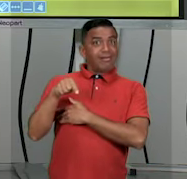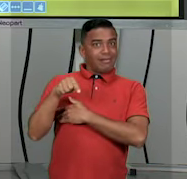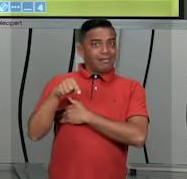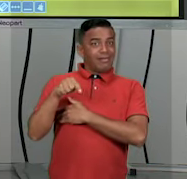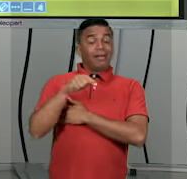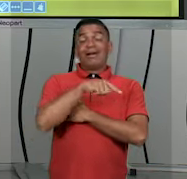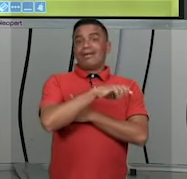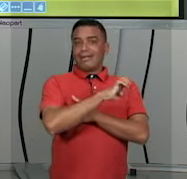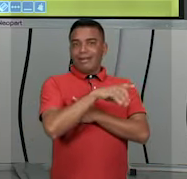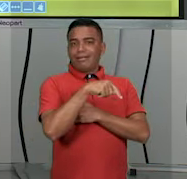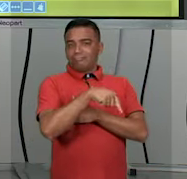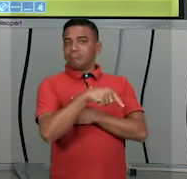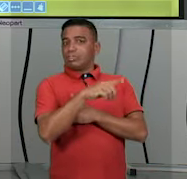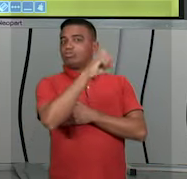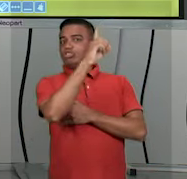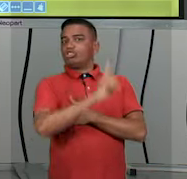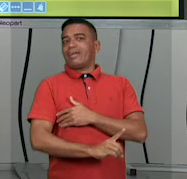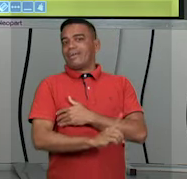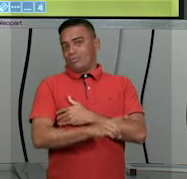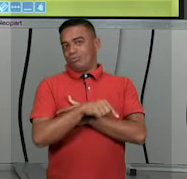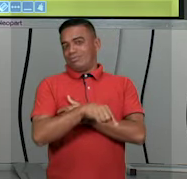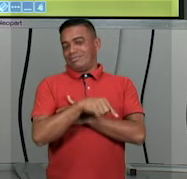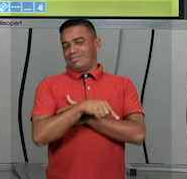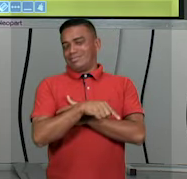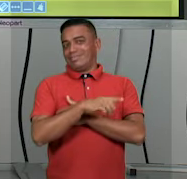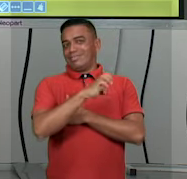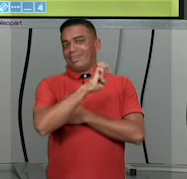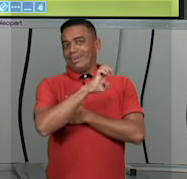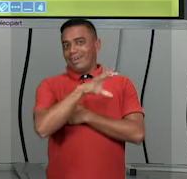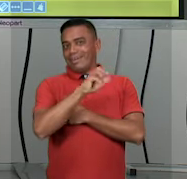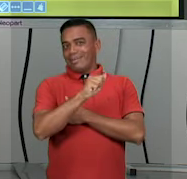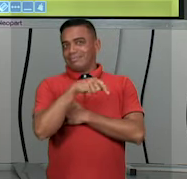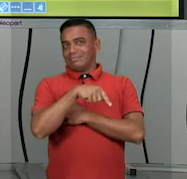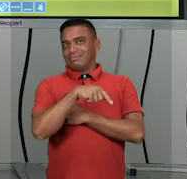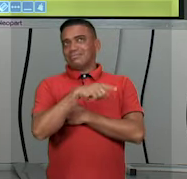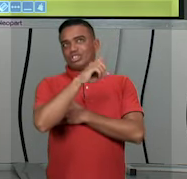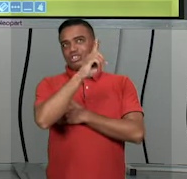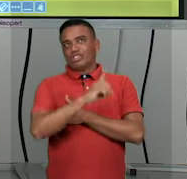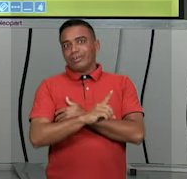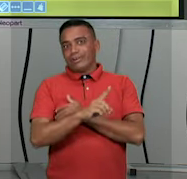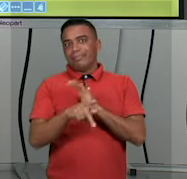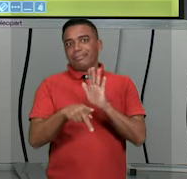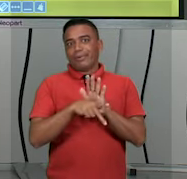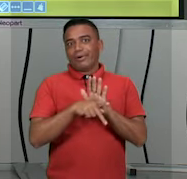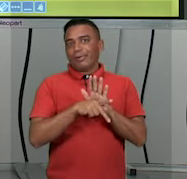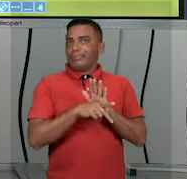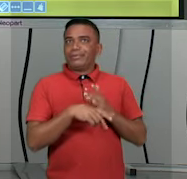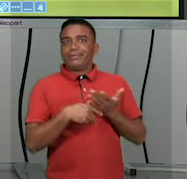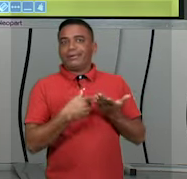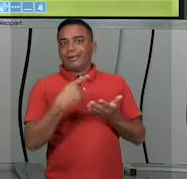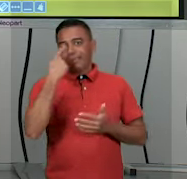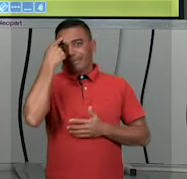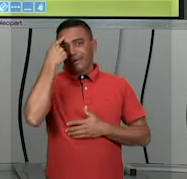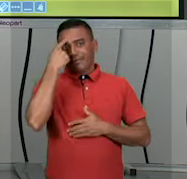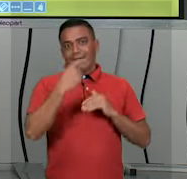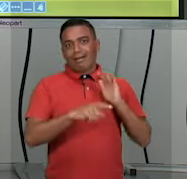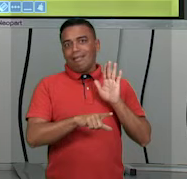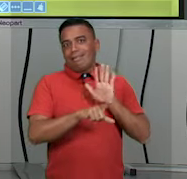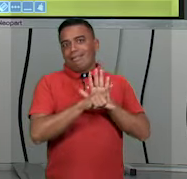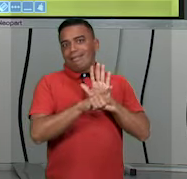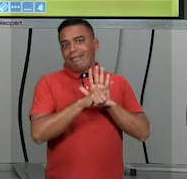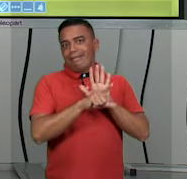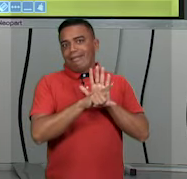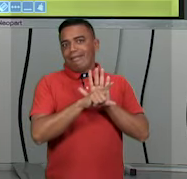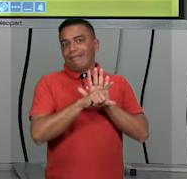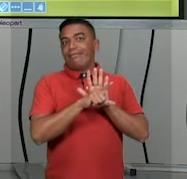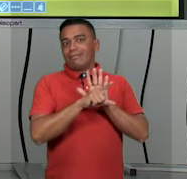assegurar direitos, vai tratar de uma questão mais legal, legal no sentido de lei, não de ser